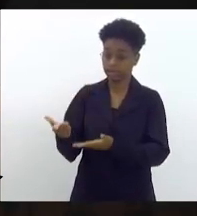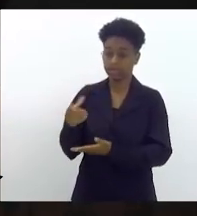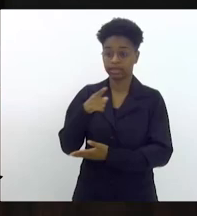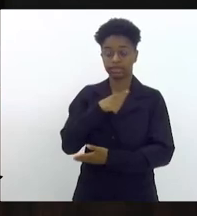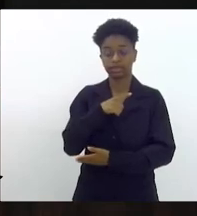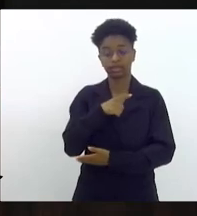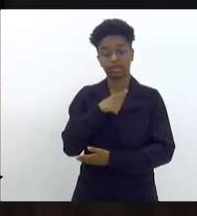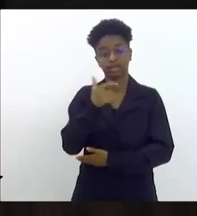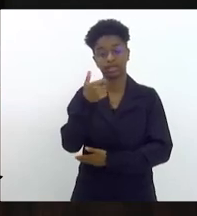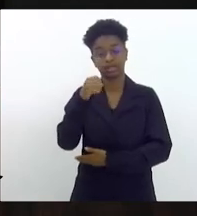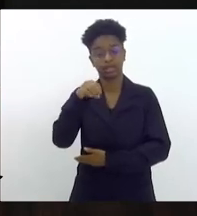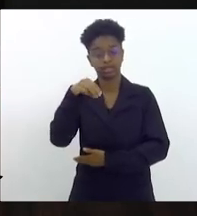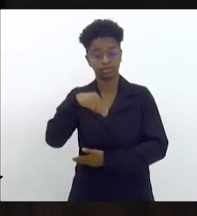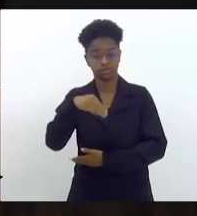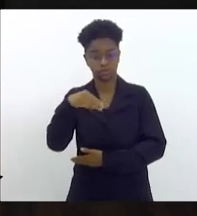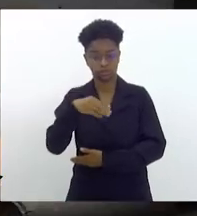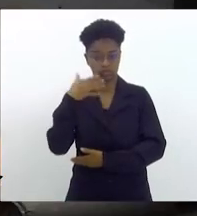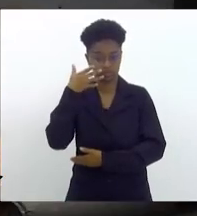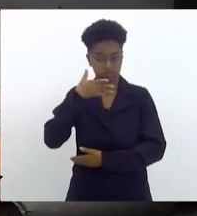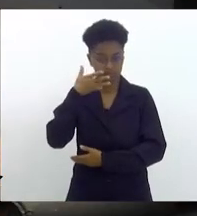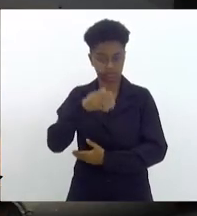dispõe de dez minutos.